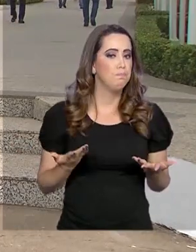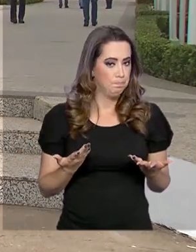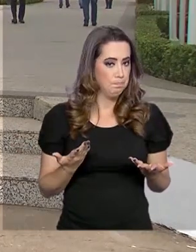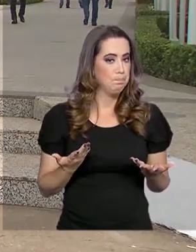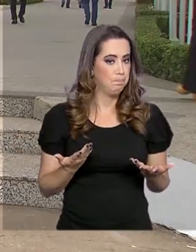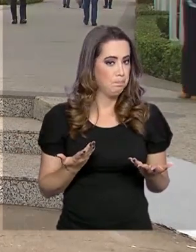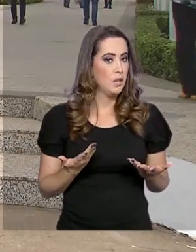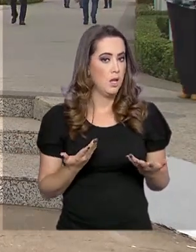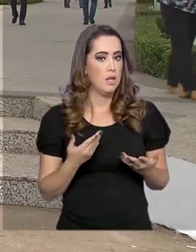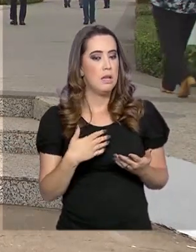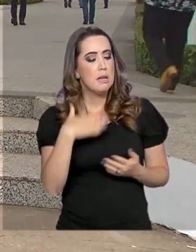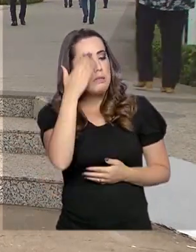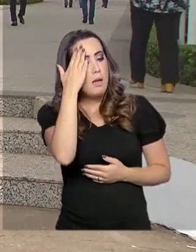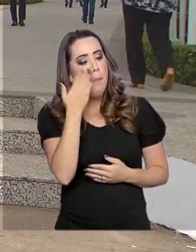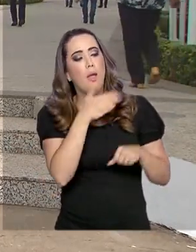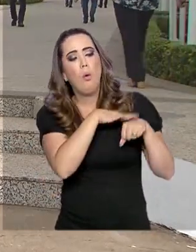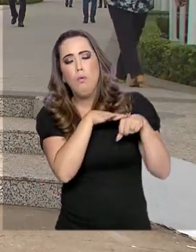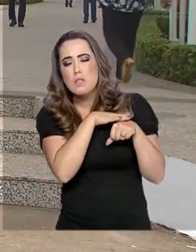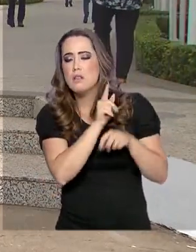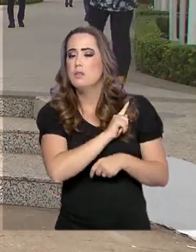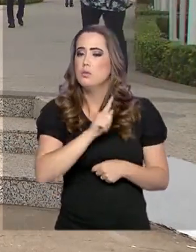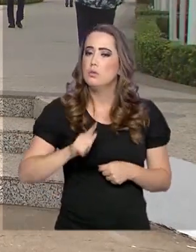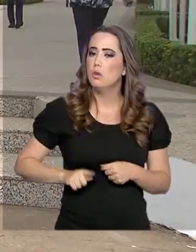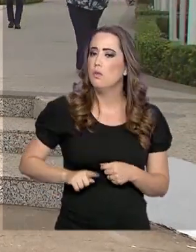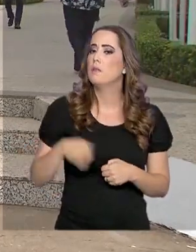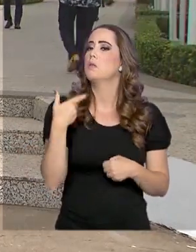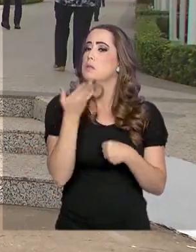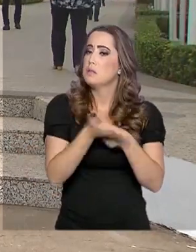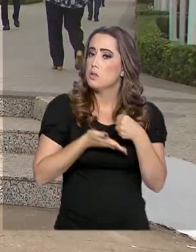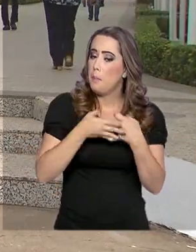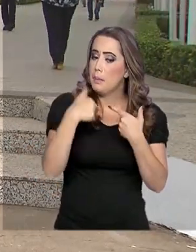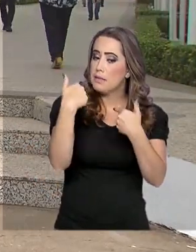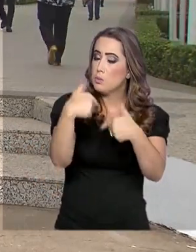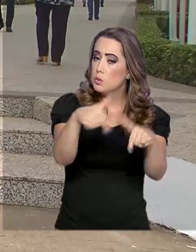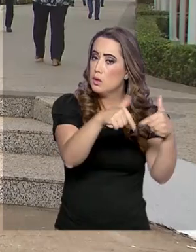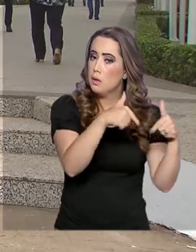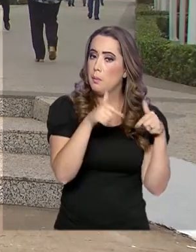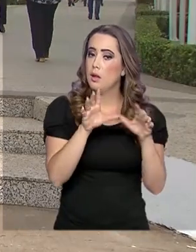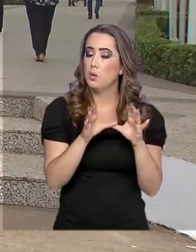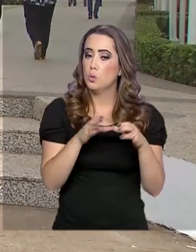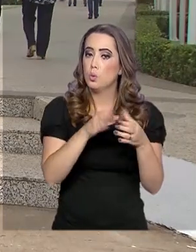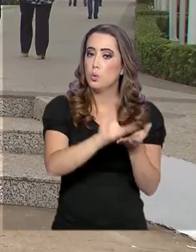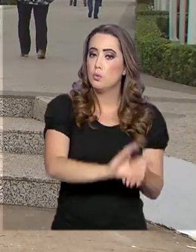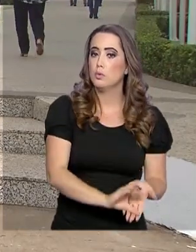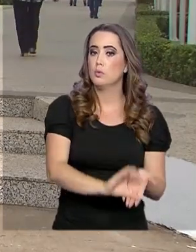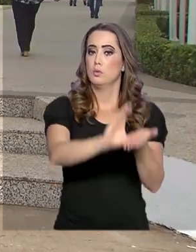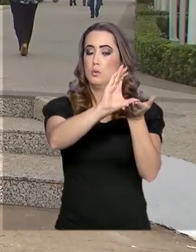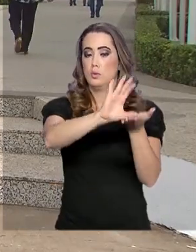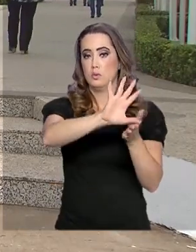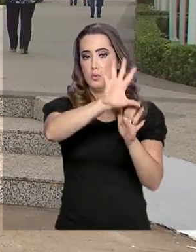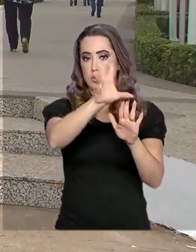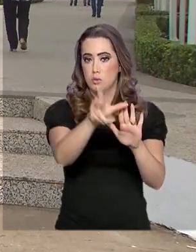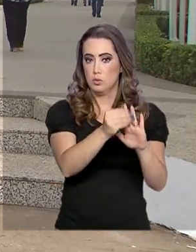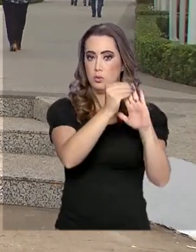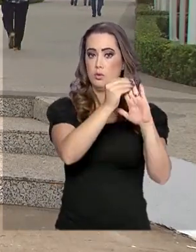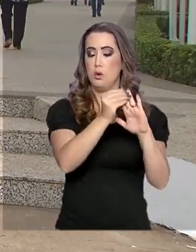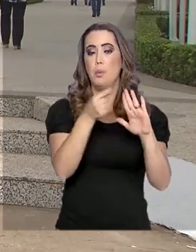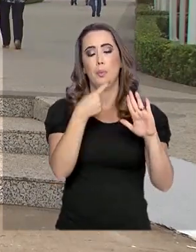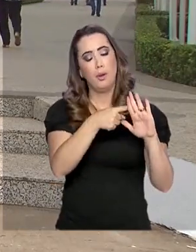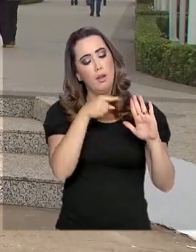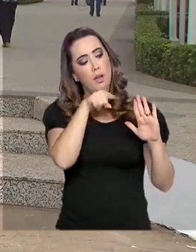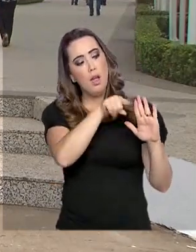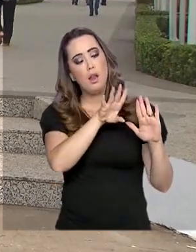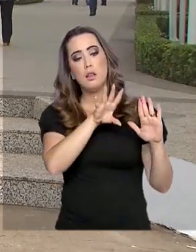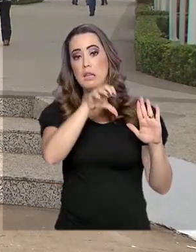troca com governadores sirva de base para o planejamento de ações do Conselho da Amazônia. A Amazônia Legal é